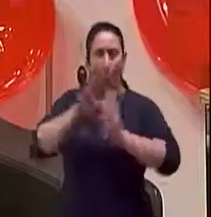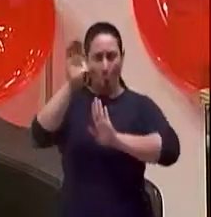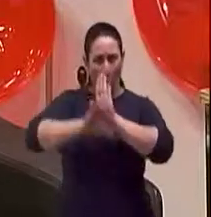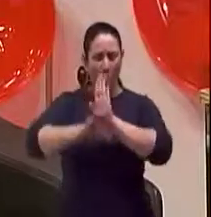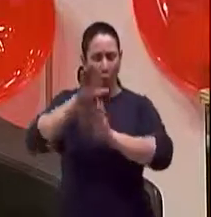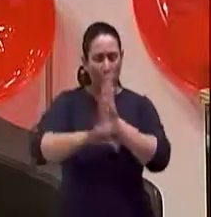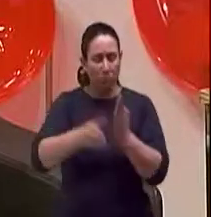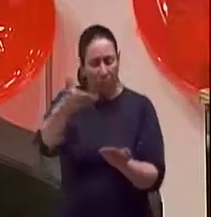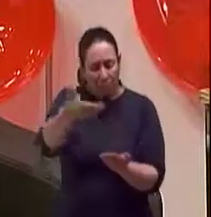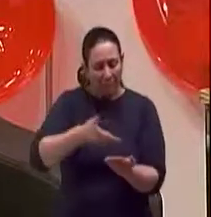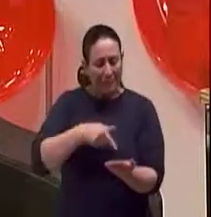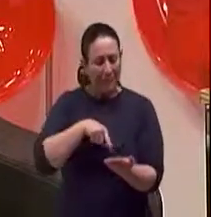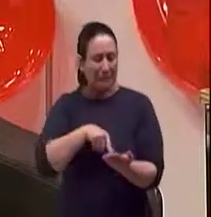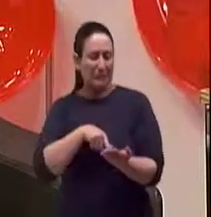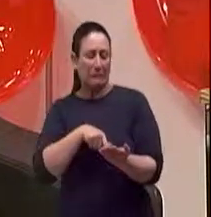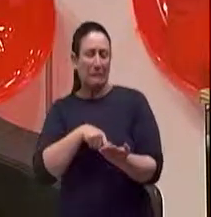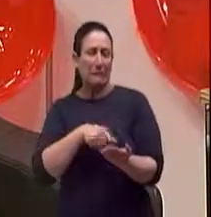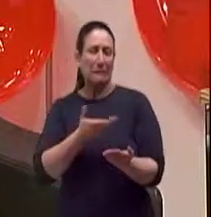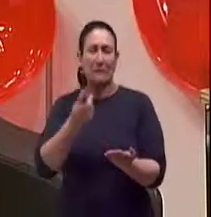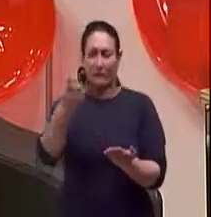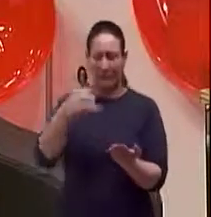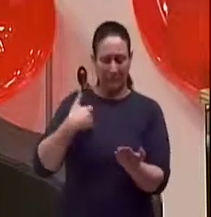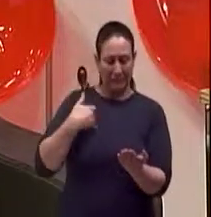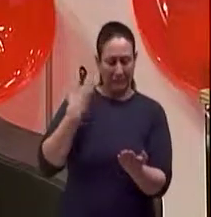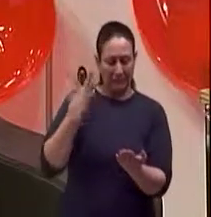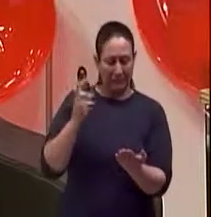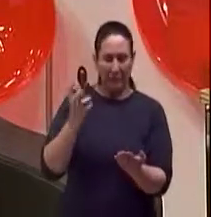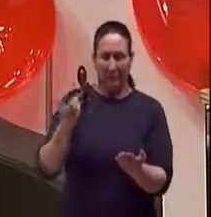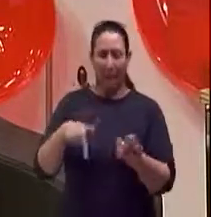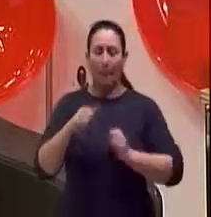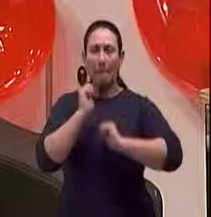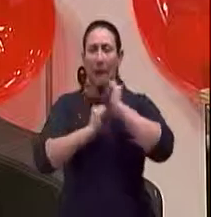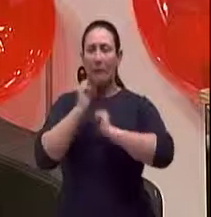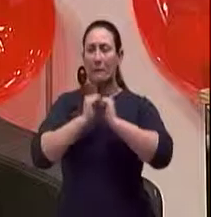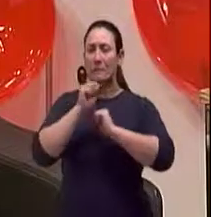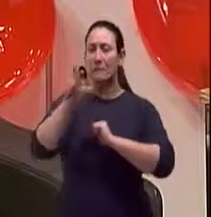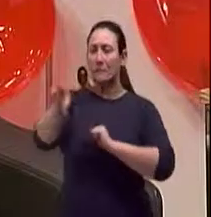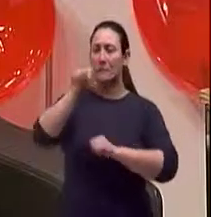ou dependendo da atividade, mas o que essa pessoa vai agregar nessa empresa, né?